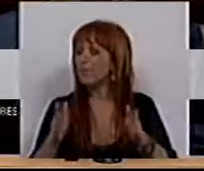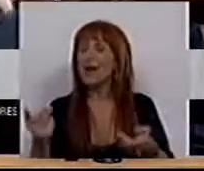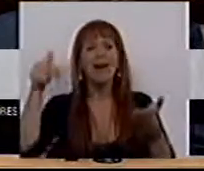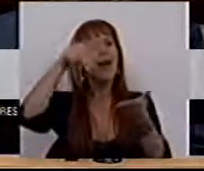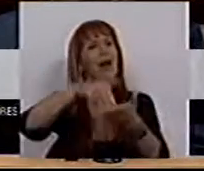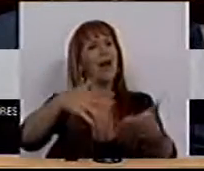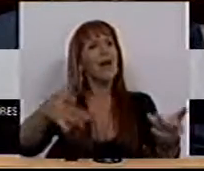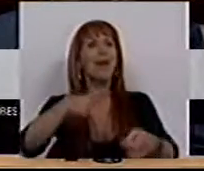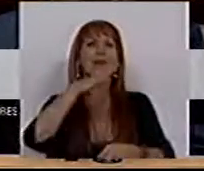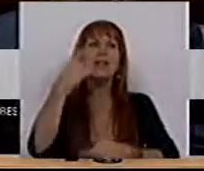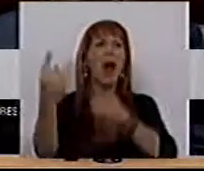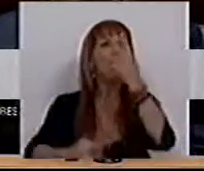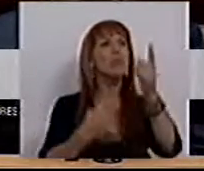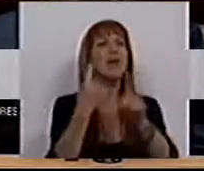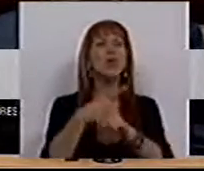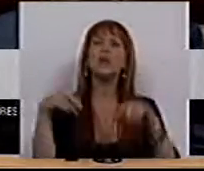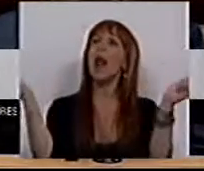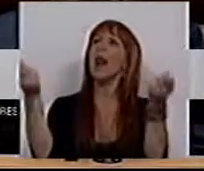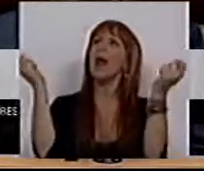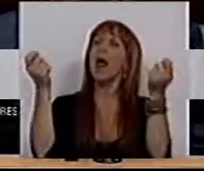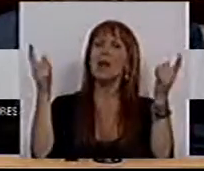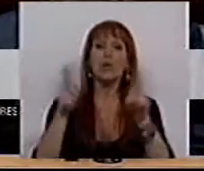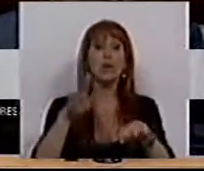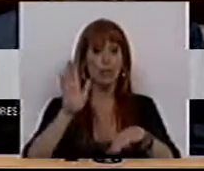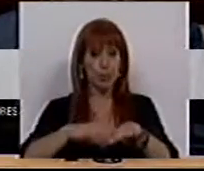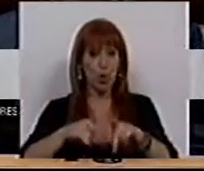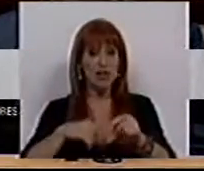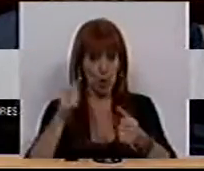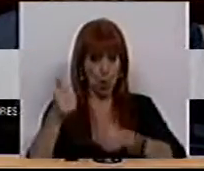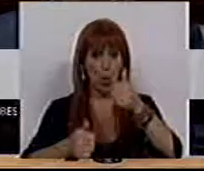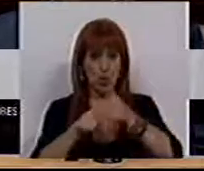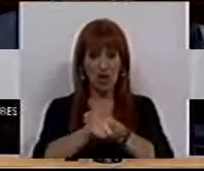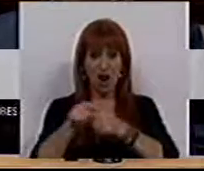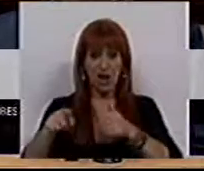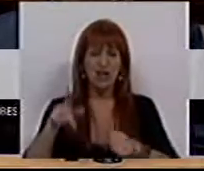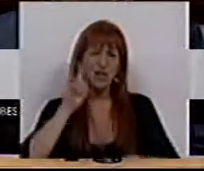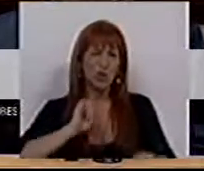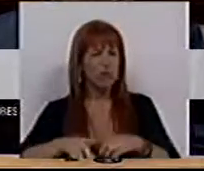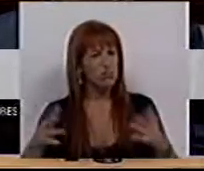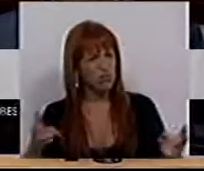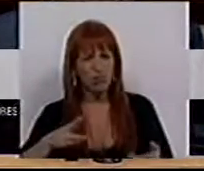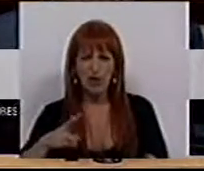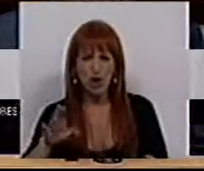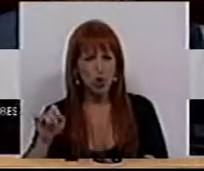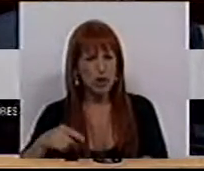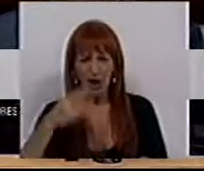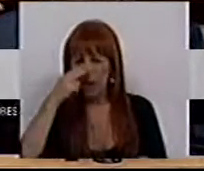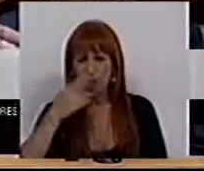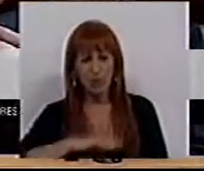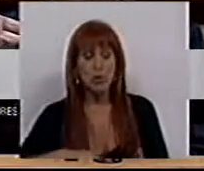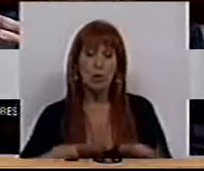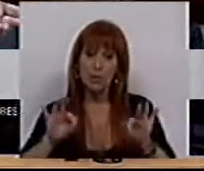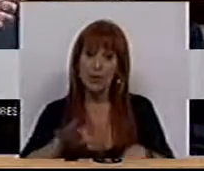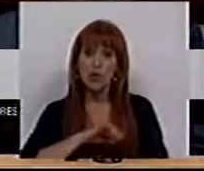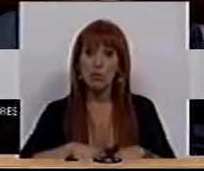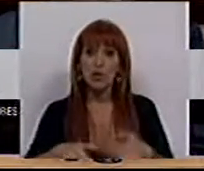pena vir aqui dizer algumas coisas de propaganda acerca desses concursos. Sra. Deputada Maria José Castelo Branco, qualquer